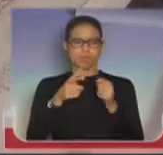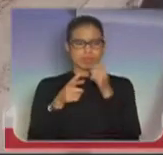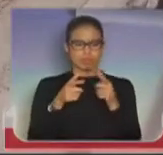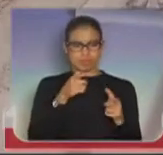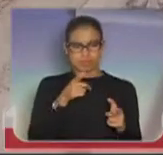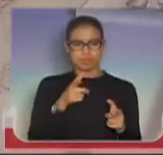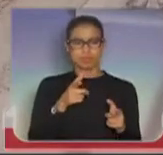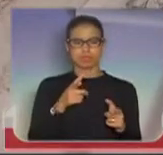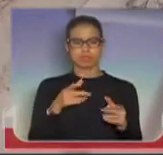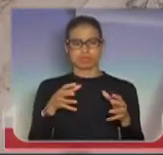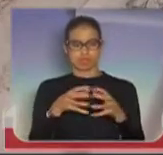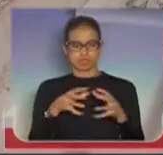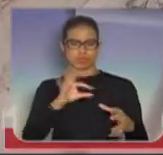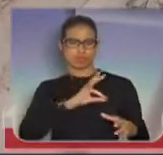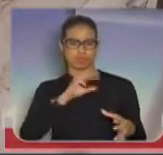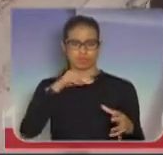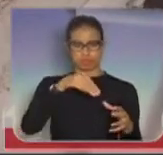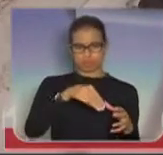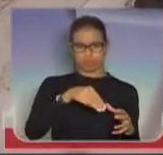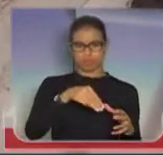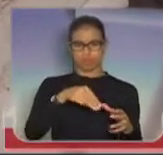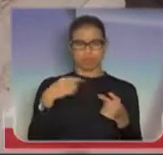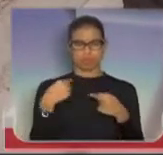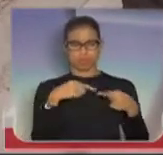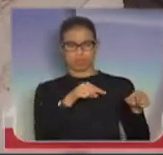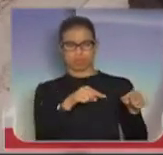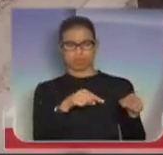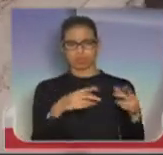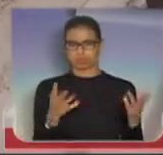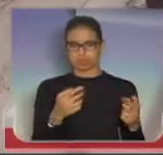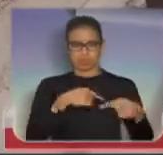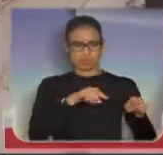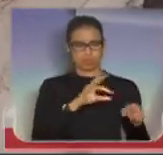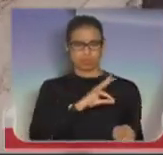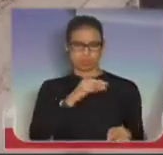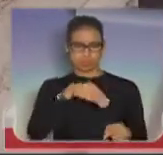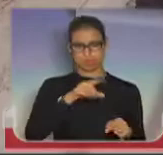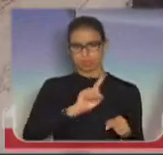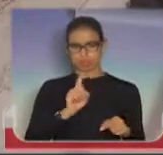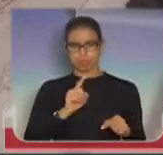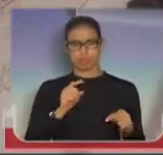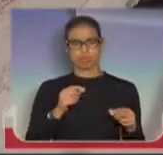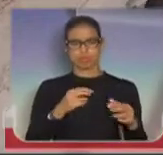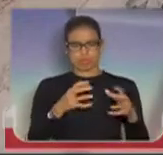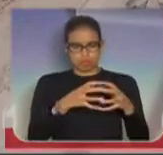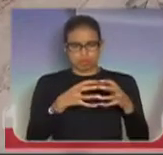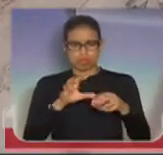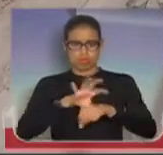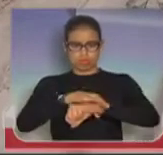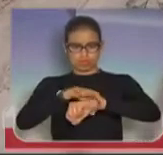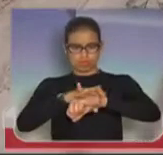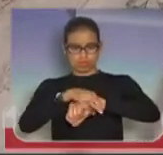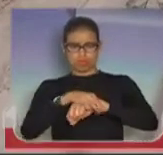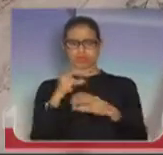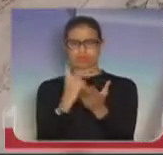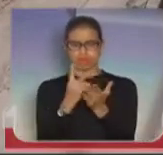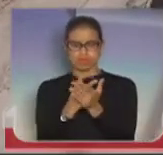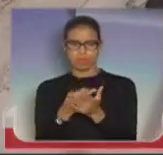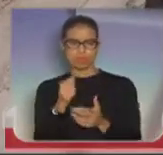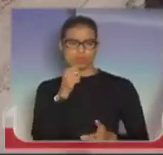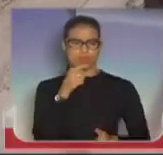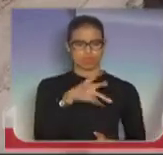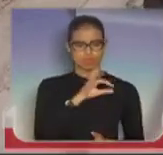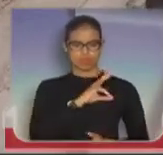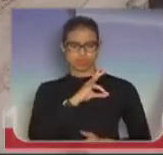plantão da polícia militar, é muito interessante, não só da polícia militar, das forças de segurança. Porque todas as vezes que criticam a polícia,